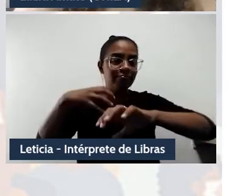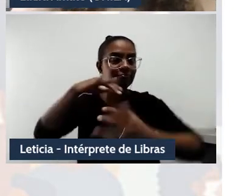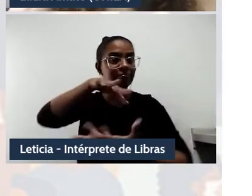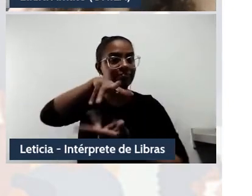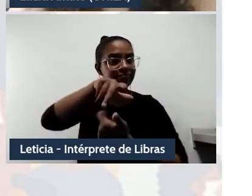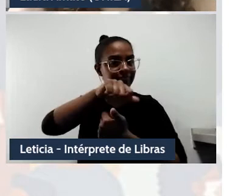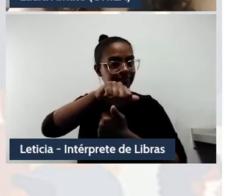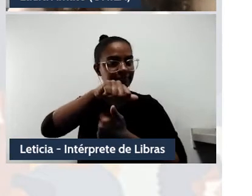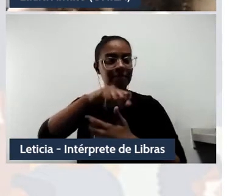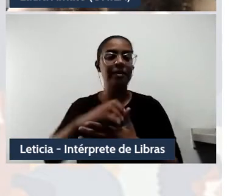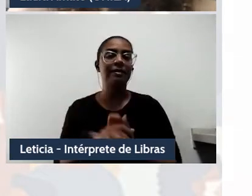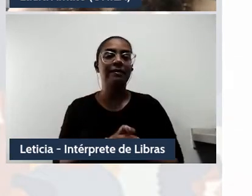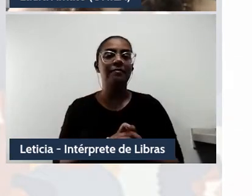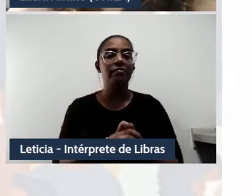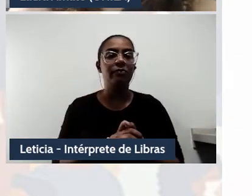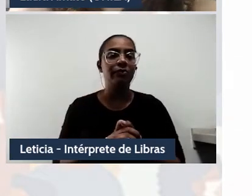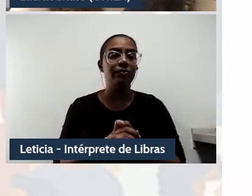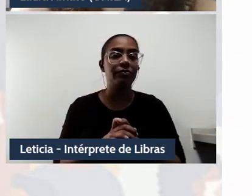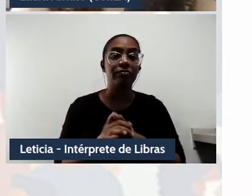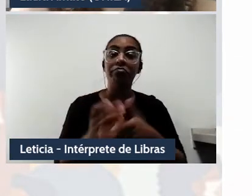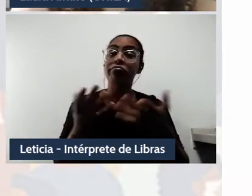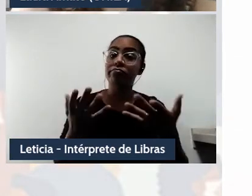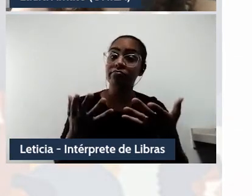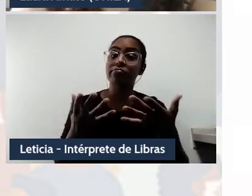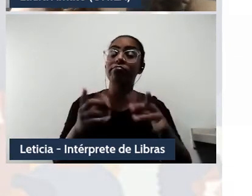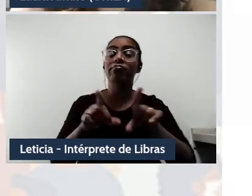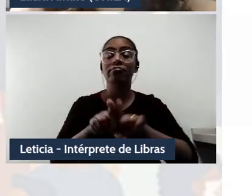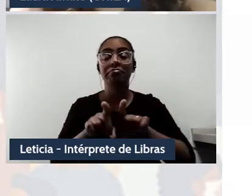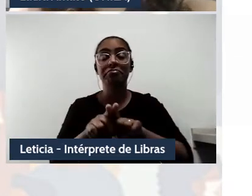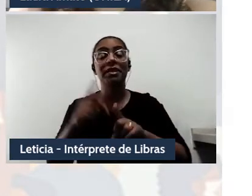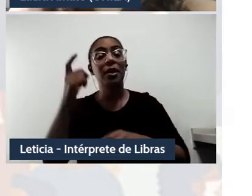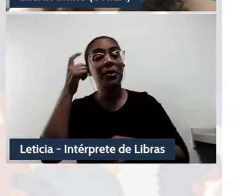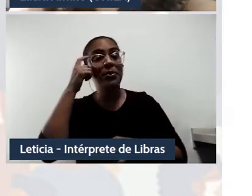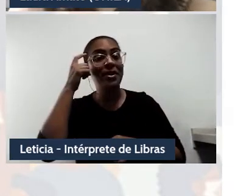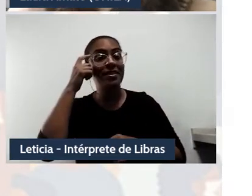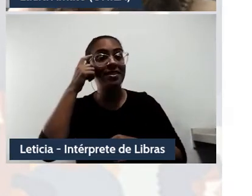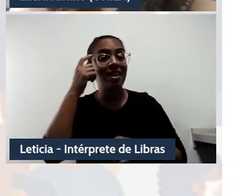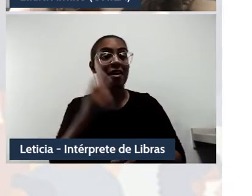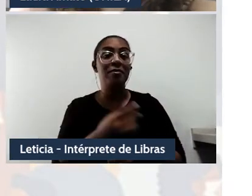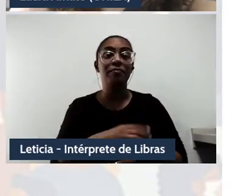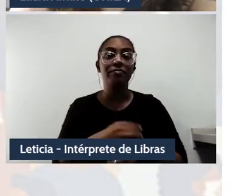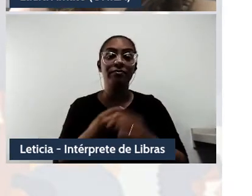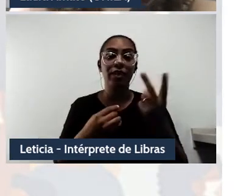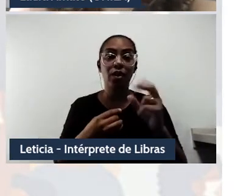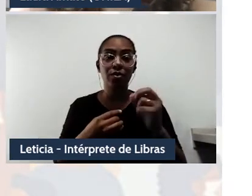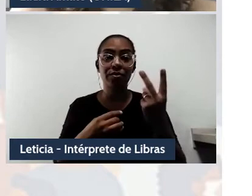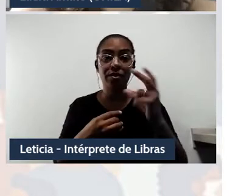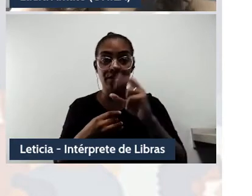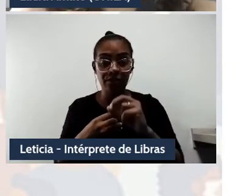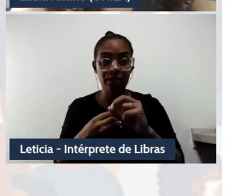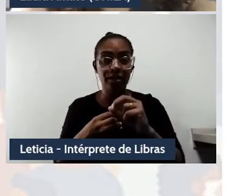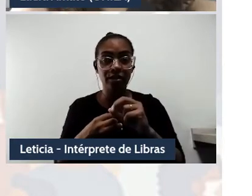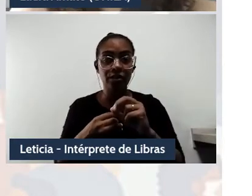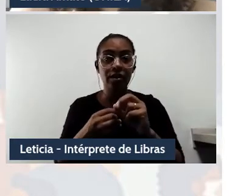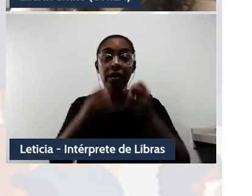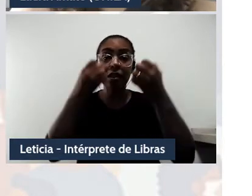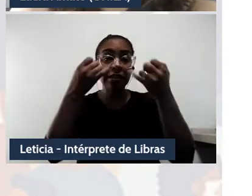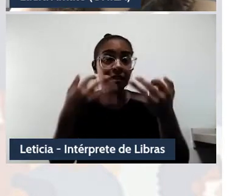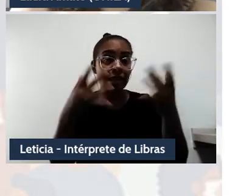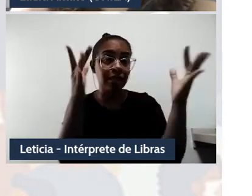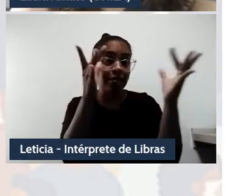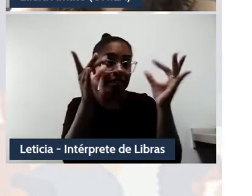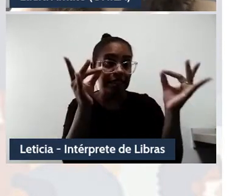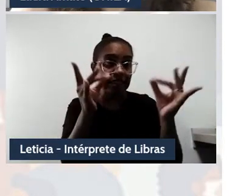Nesse sentido, muito otimista da realidade apresentada em 2020, Zizek aponta para a crise da sociedade